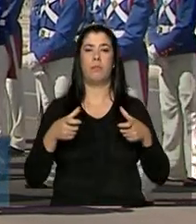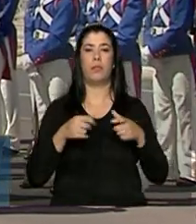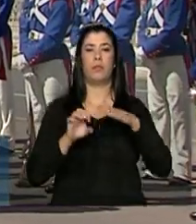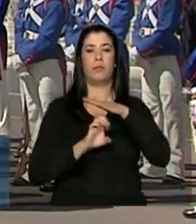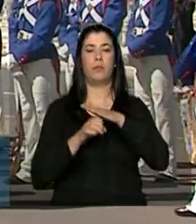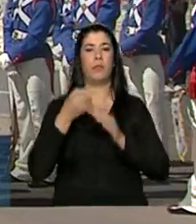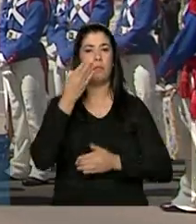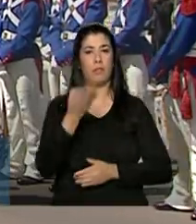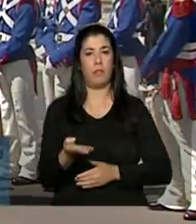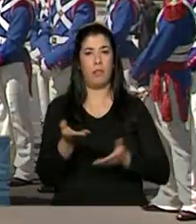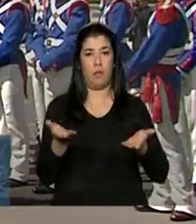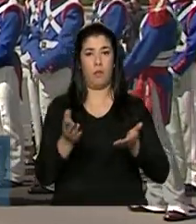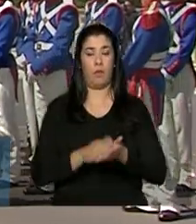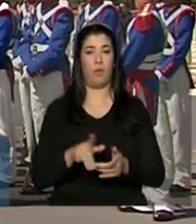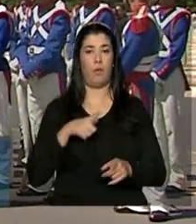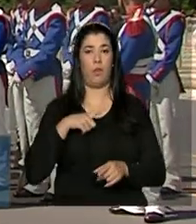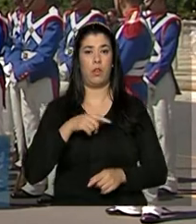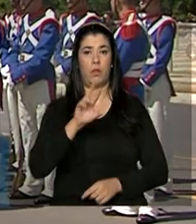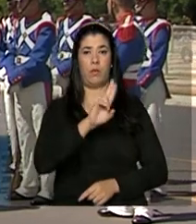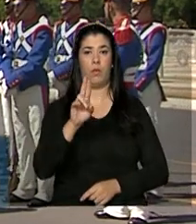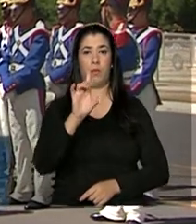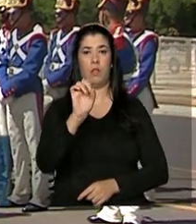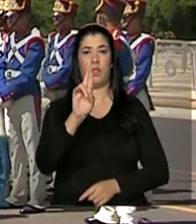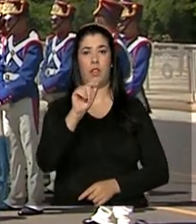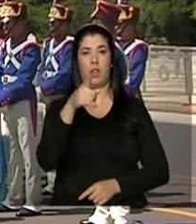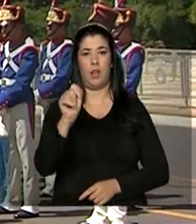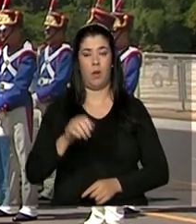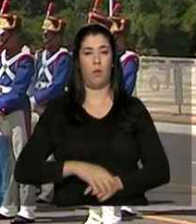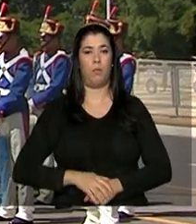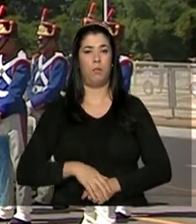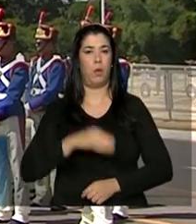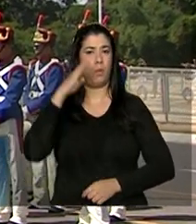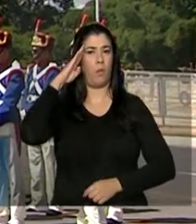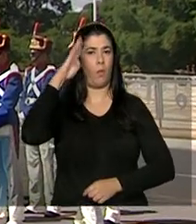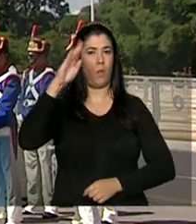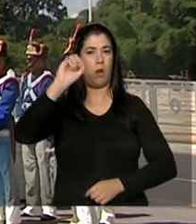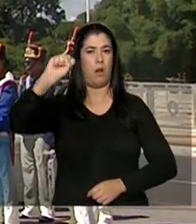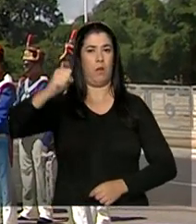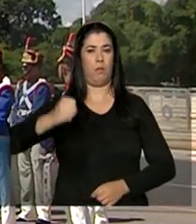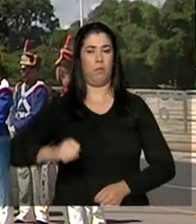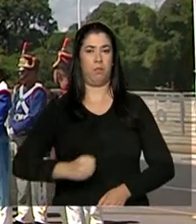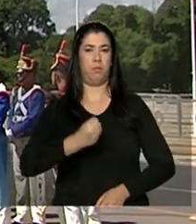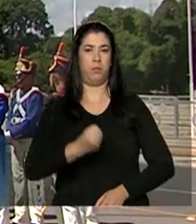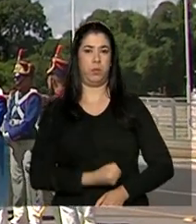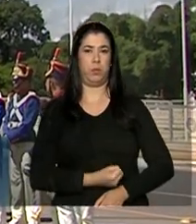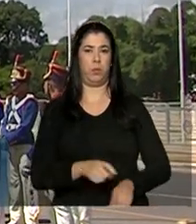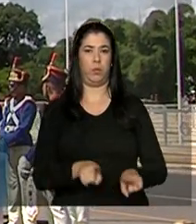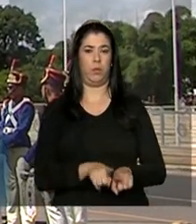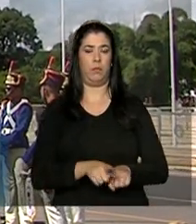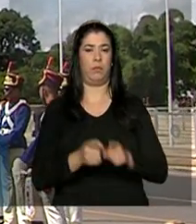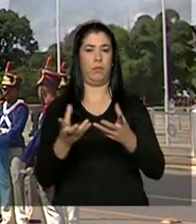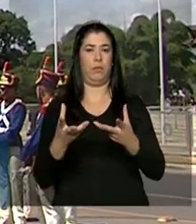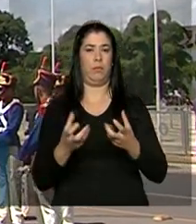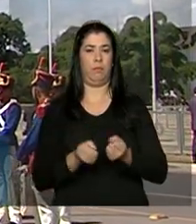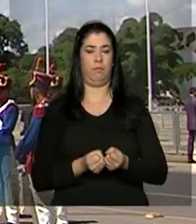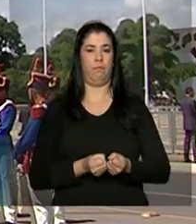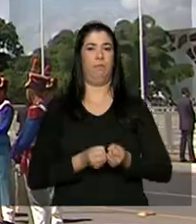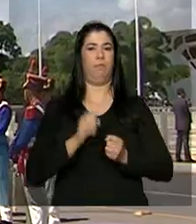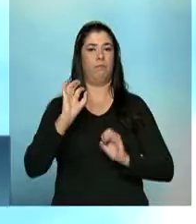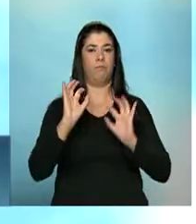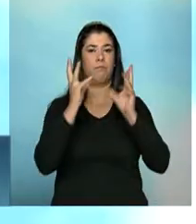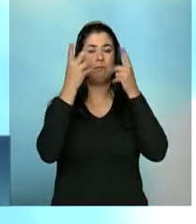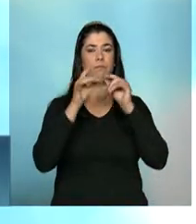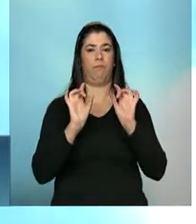imagens, os dragões da independência preparados para receber com honras de Estado a presidenta da